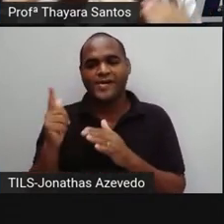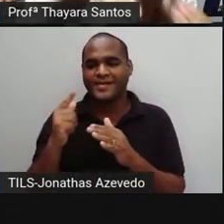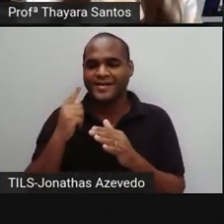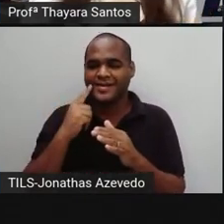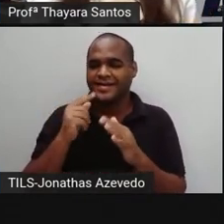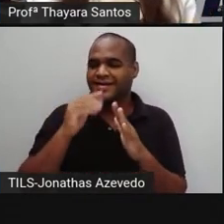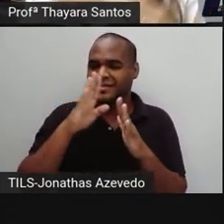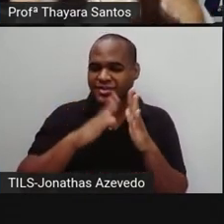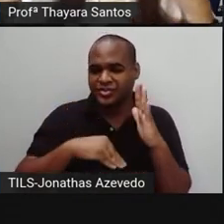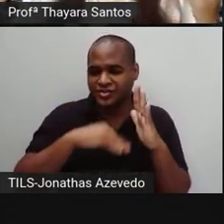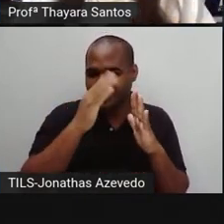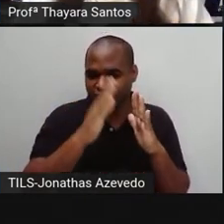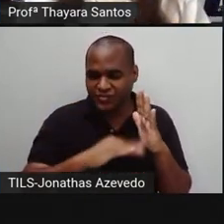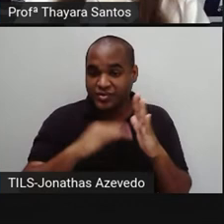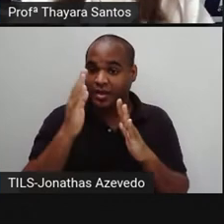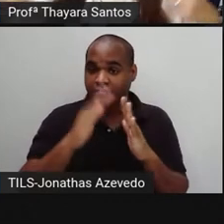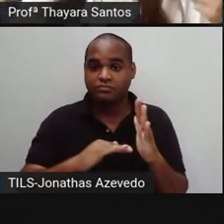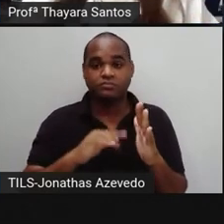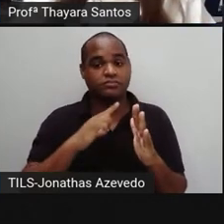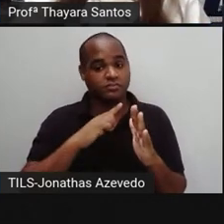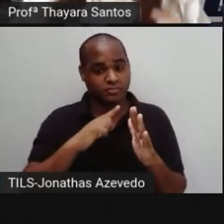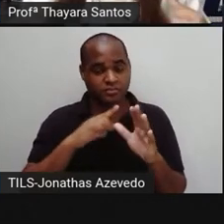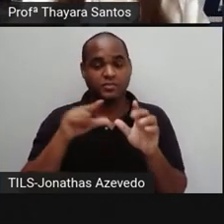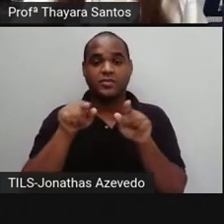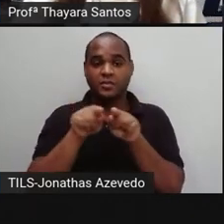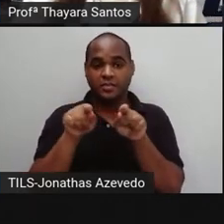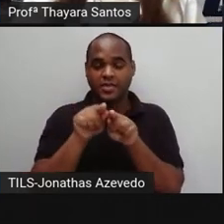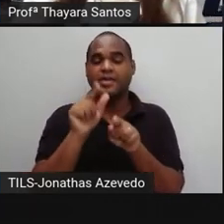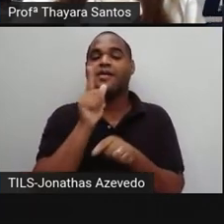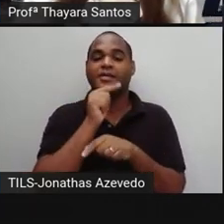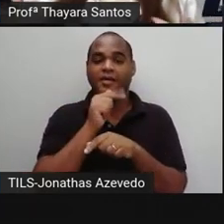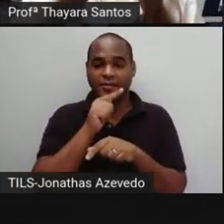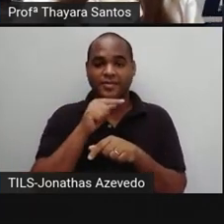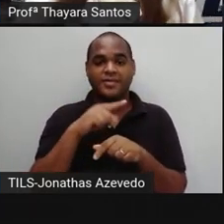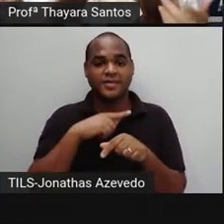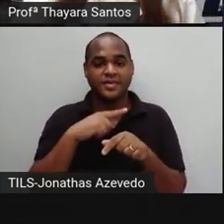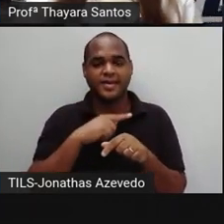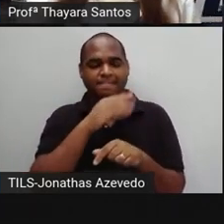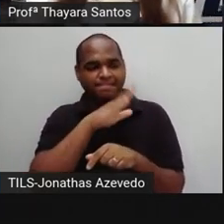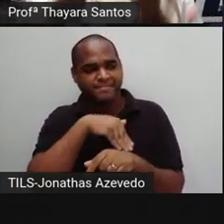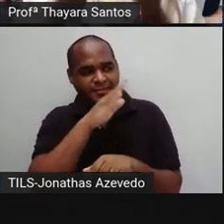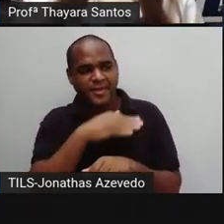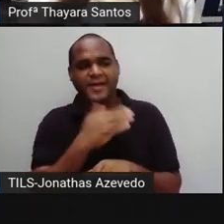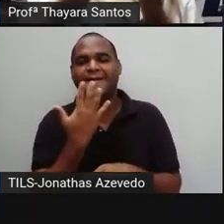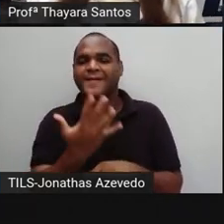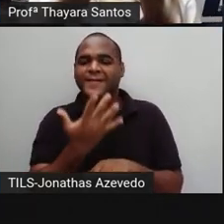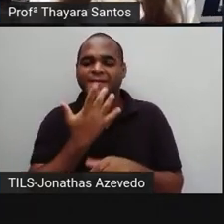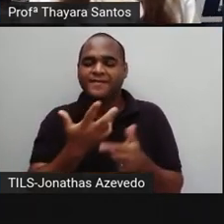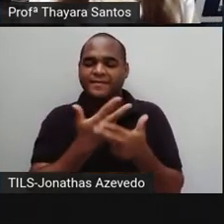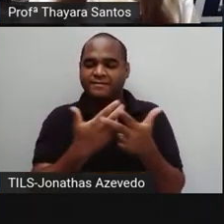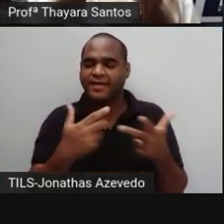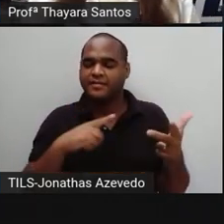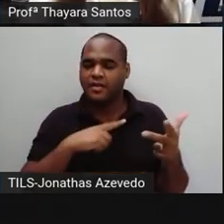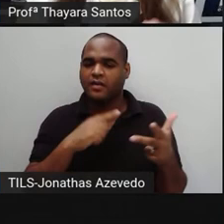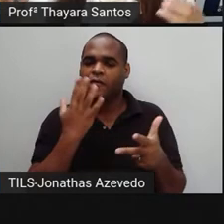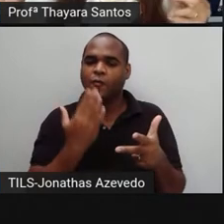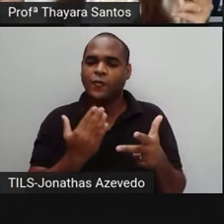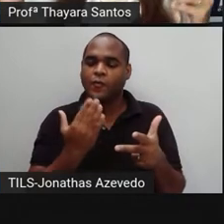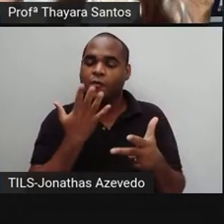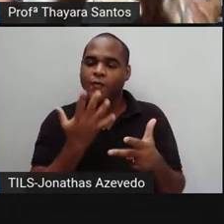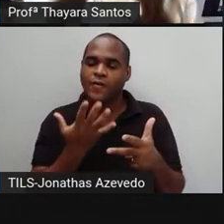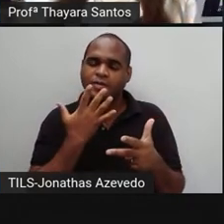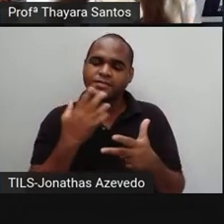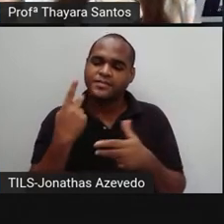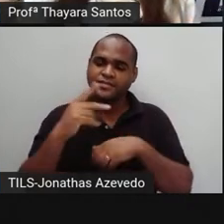dele, de tingimento, que gasta muita água, tem que passar pelo tingimento várias vezes até alcançar a cor adequada.